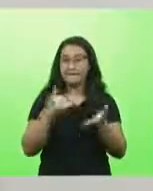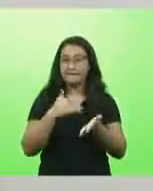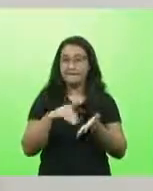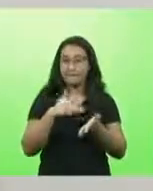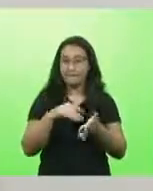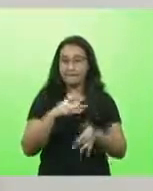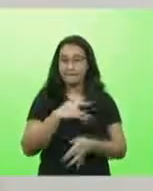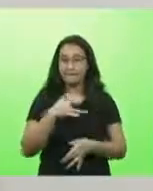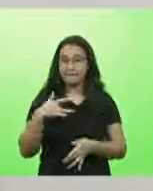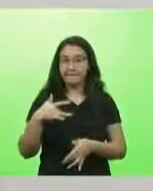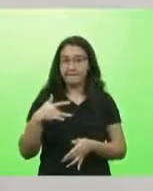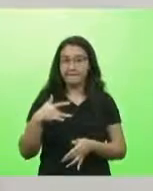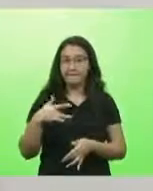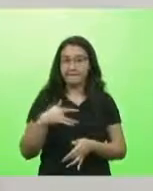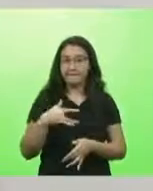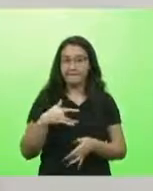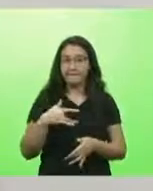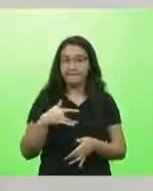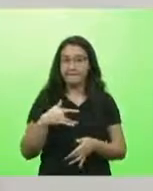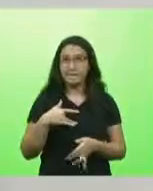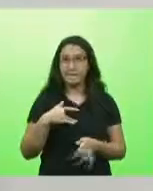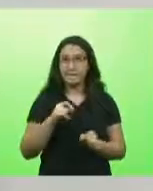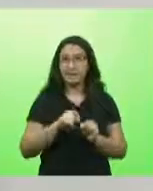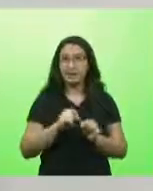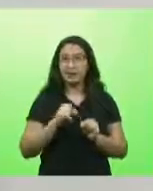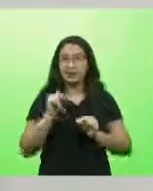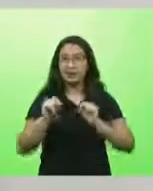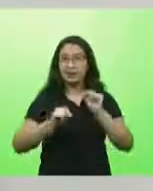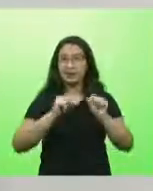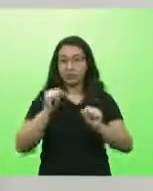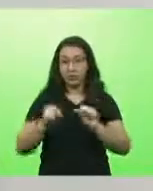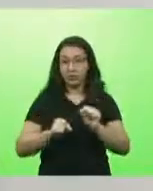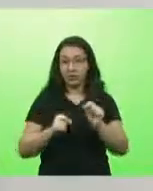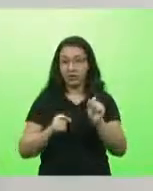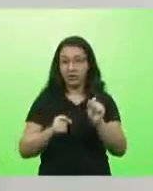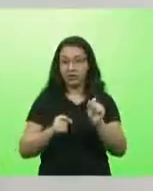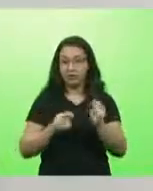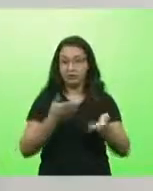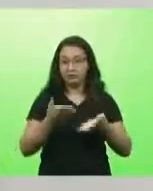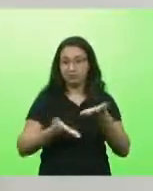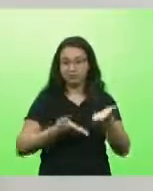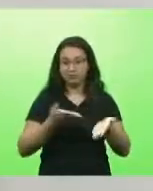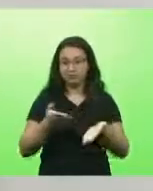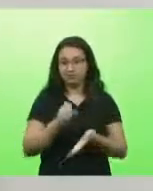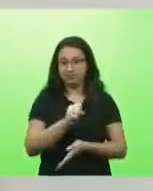Saúde fez para proteger os catarinenses na crise do Covid pós-férias?